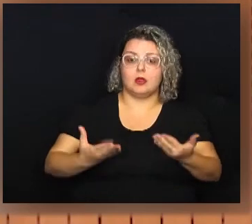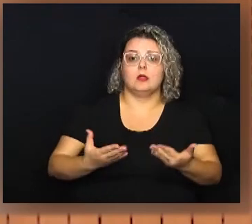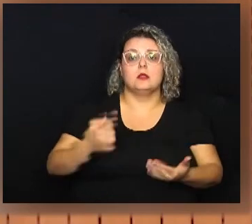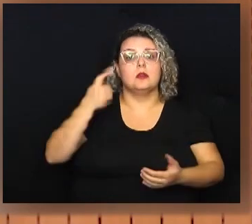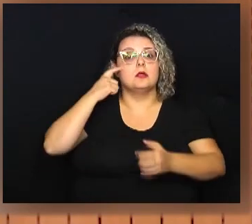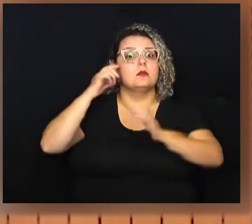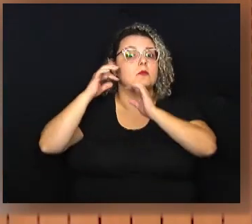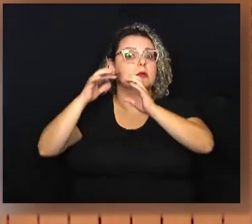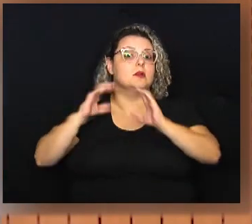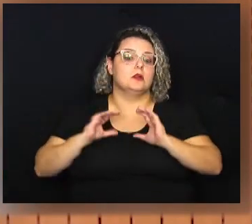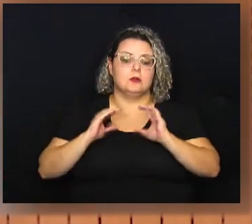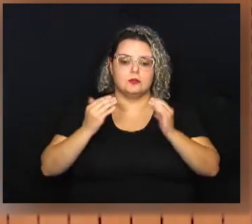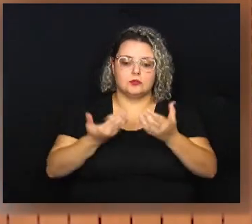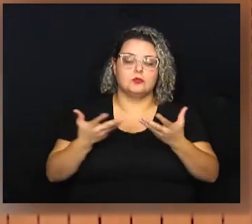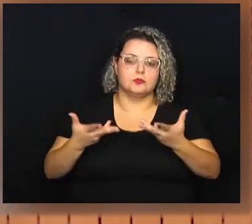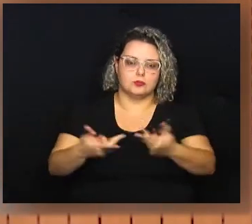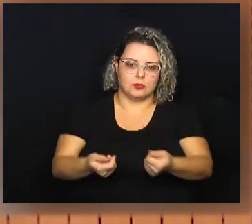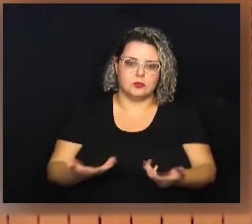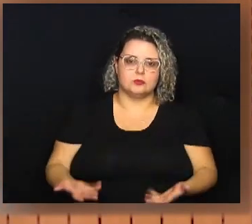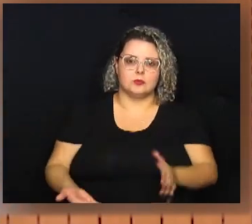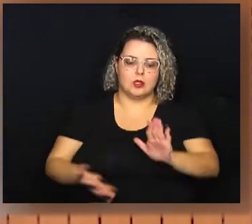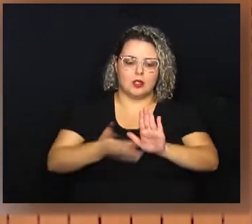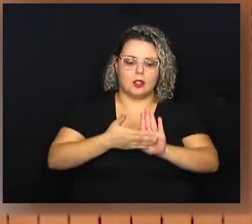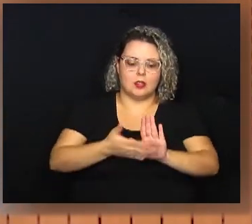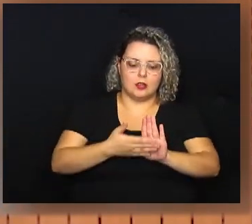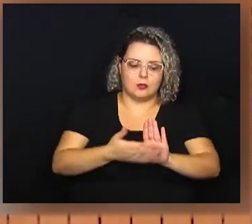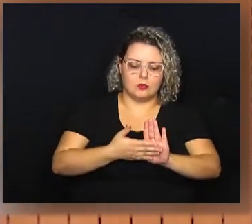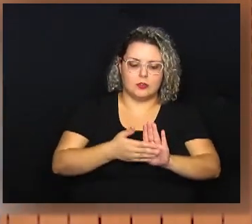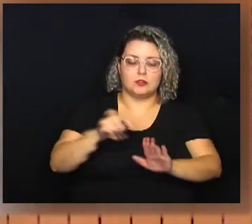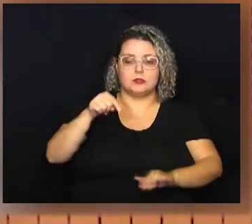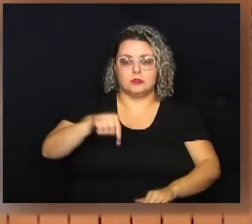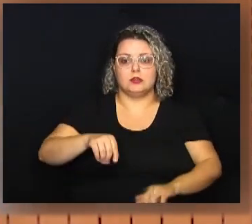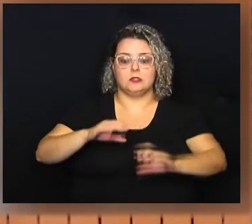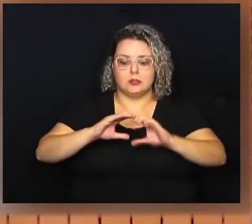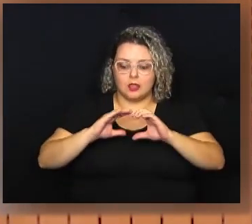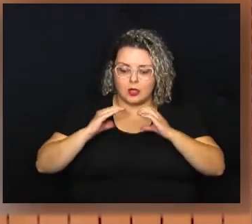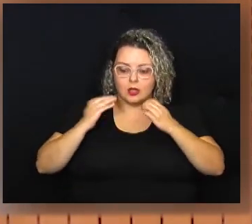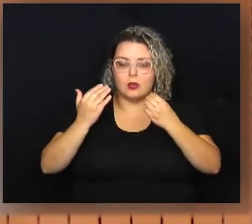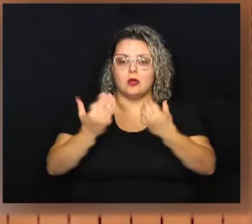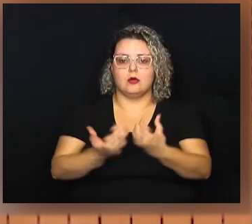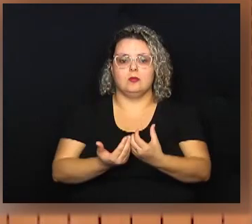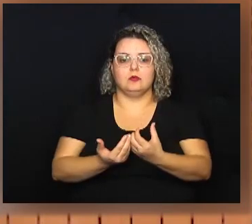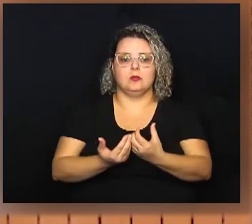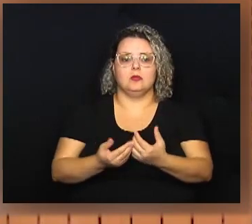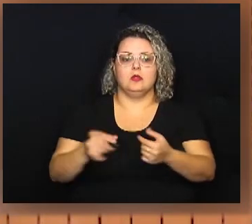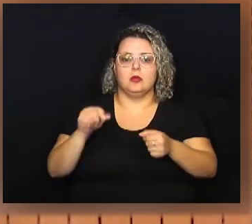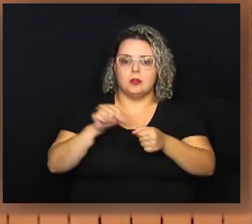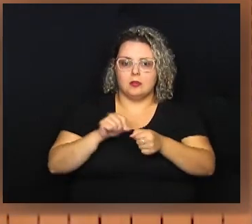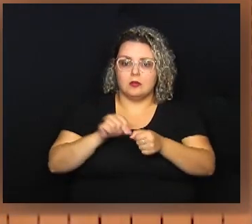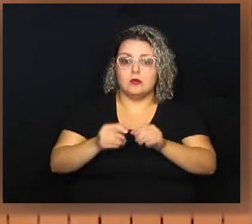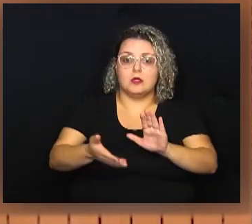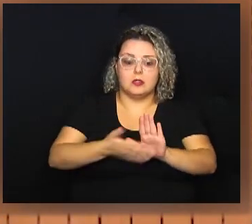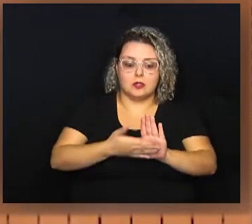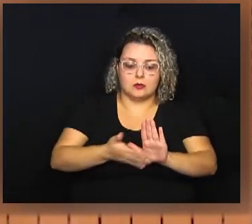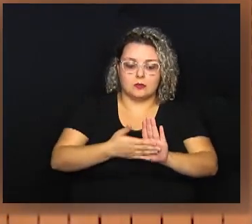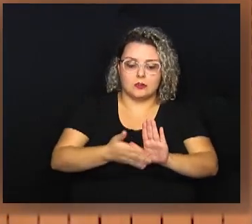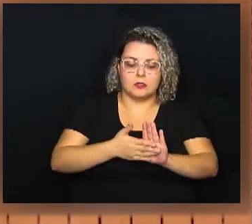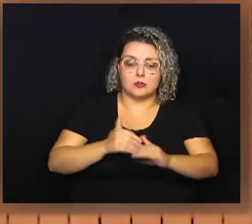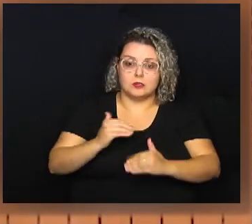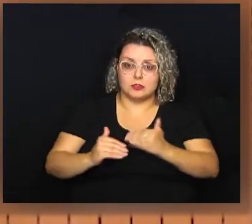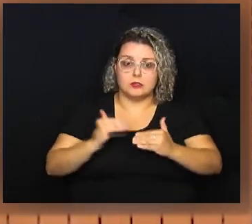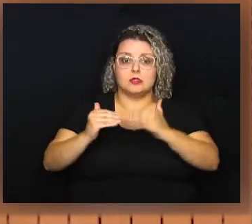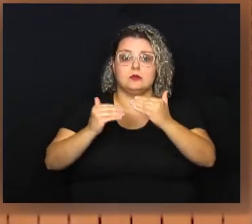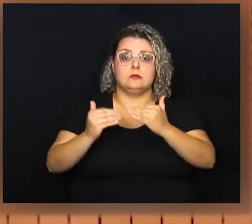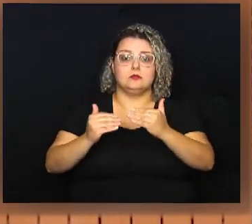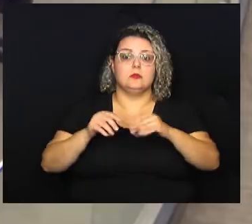e a gente pensar na coletividade. E aí propõe, a partir dessa coletividade, a gente faz a proposta